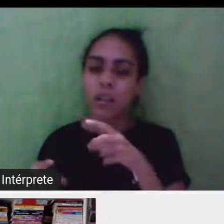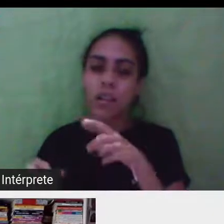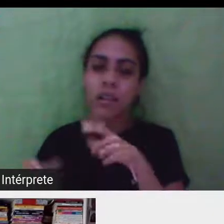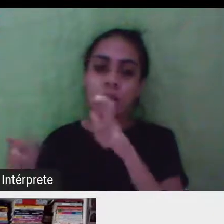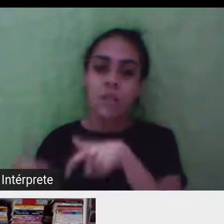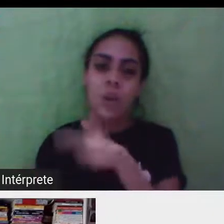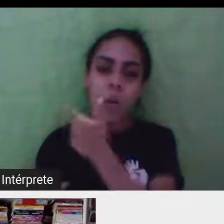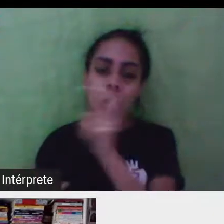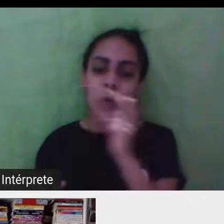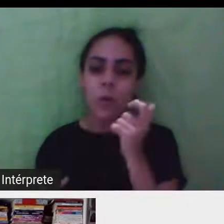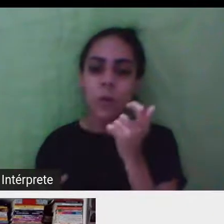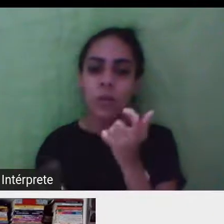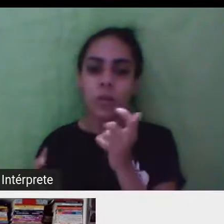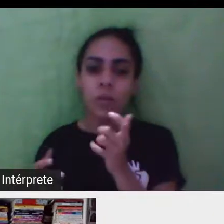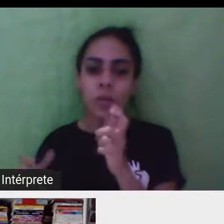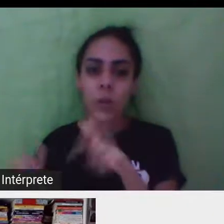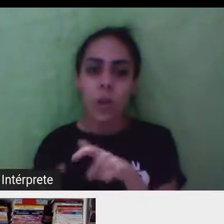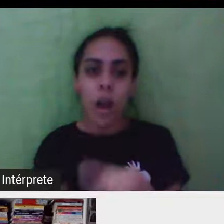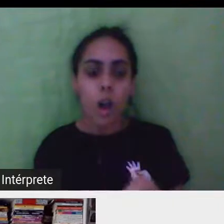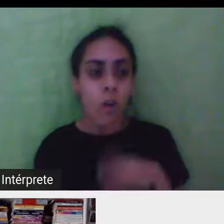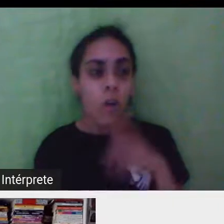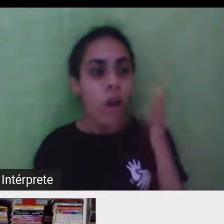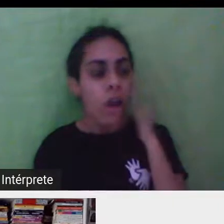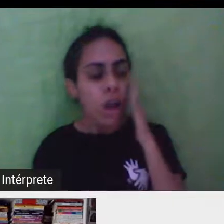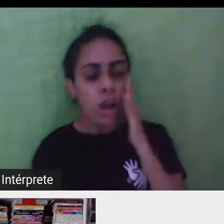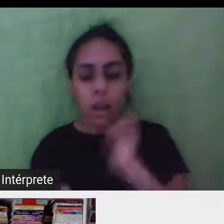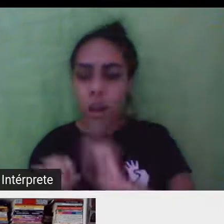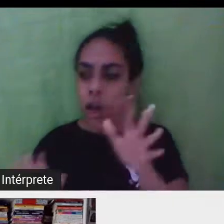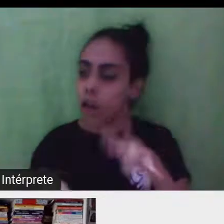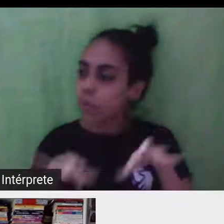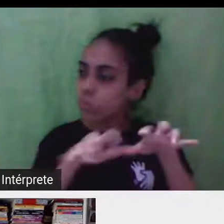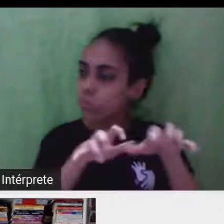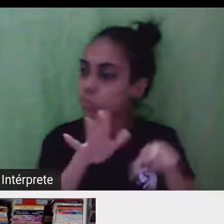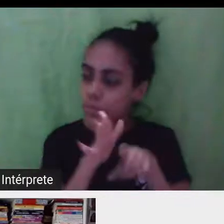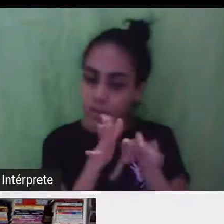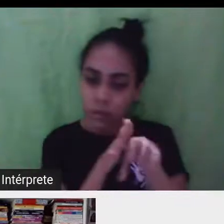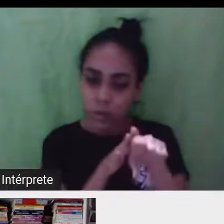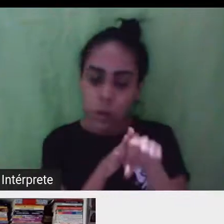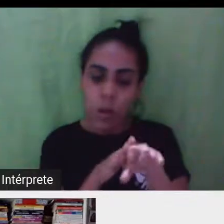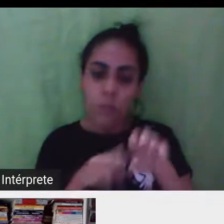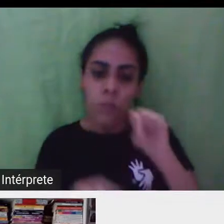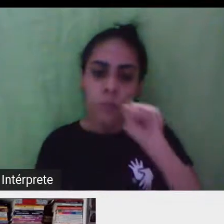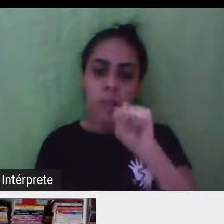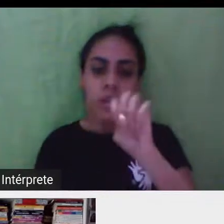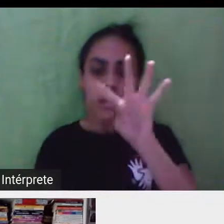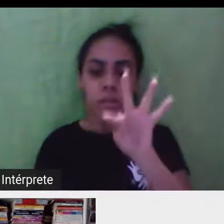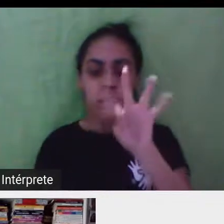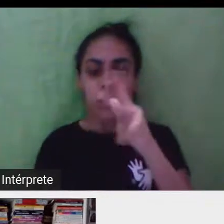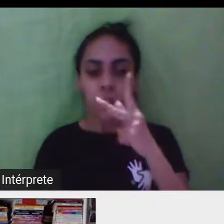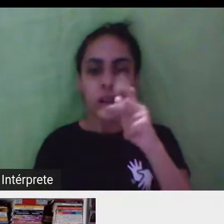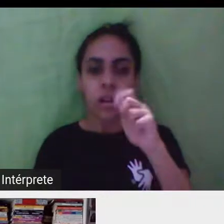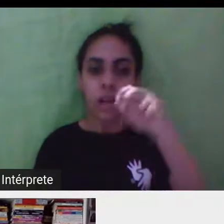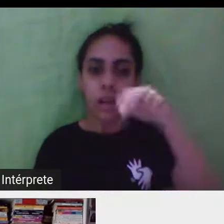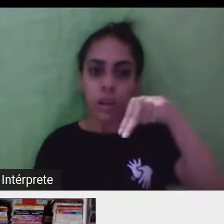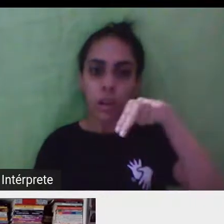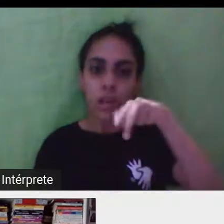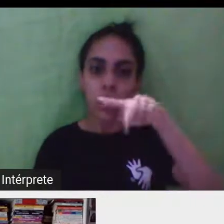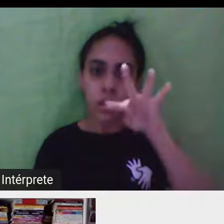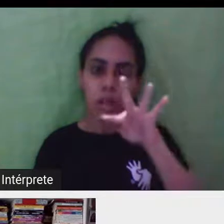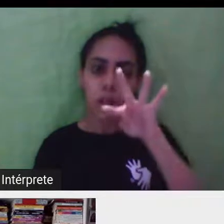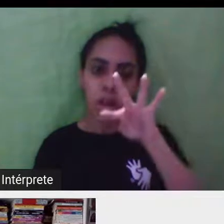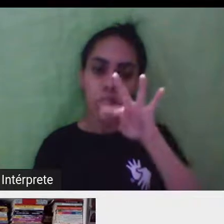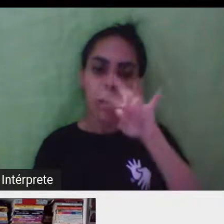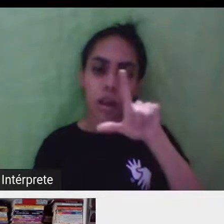Olha, rapidinho, colocando no Google, está aqui, Síndrome de Stendhal. Stendhal, S-T-H-E-N-D-A-L, o autor, né?